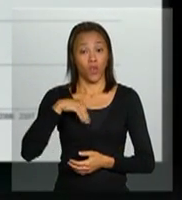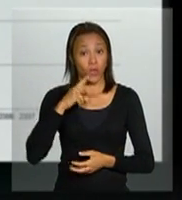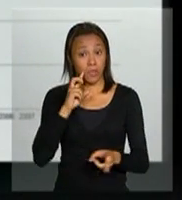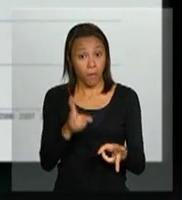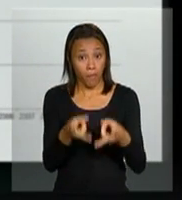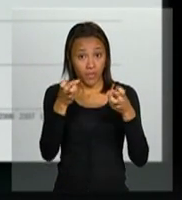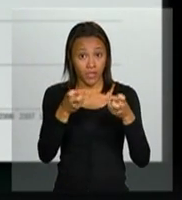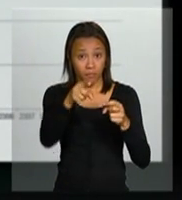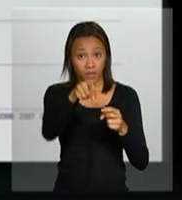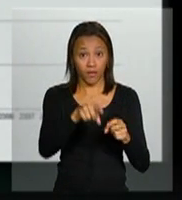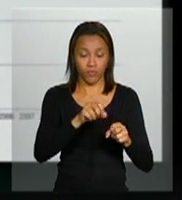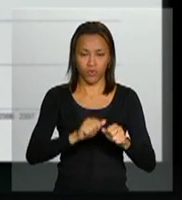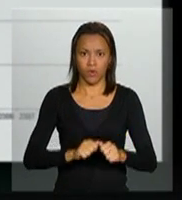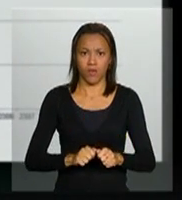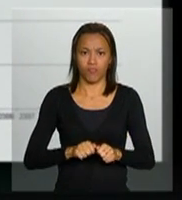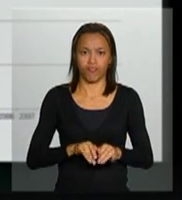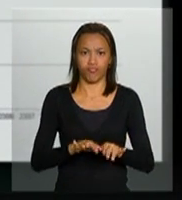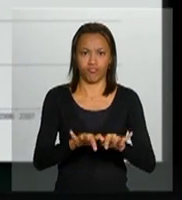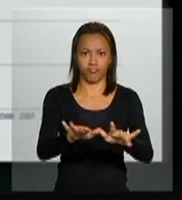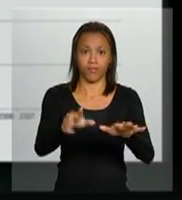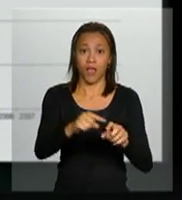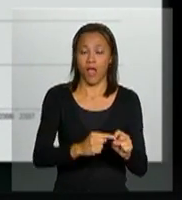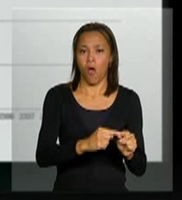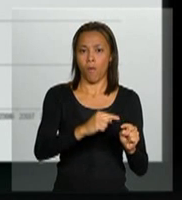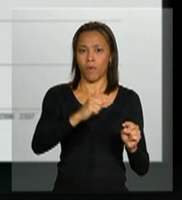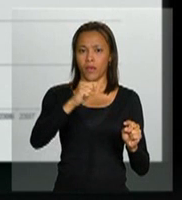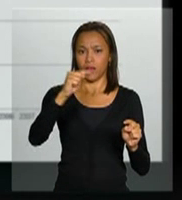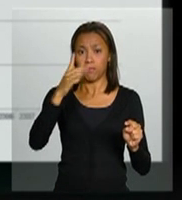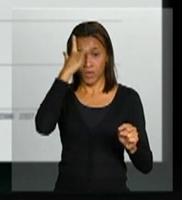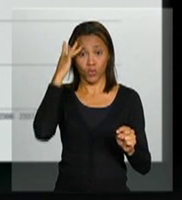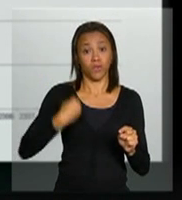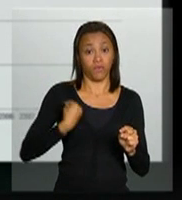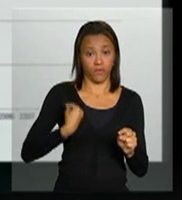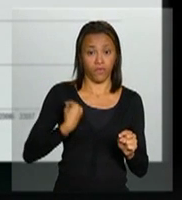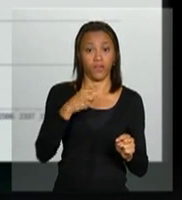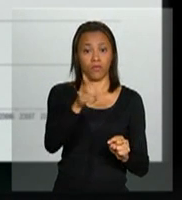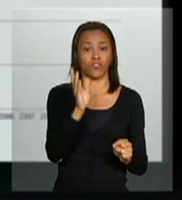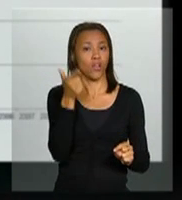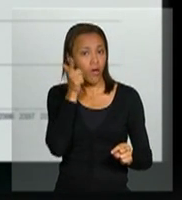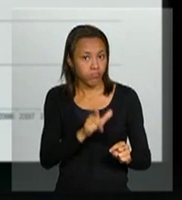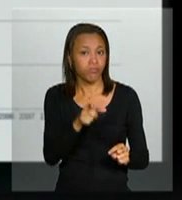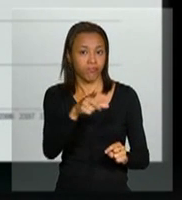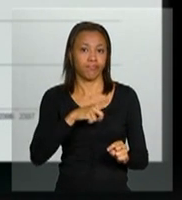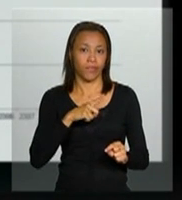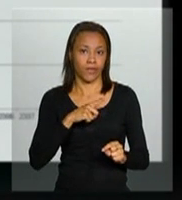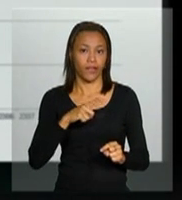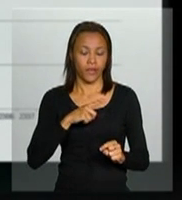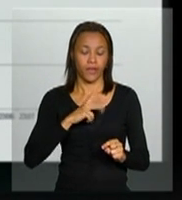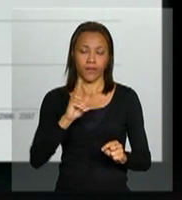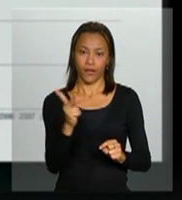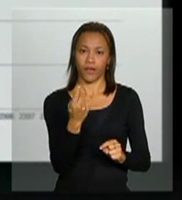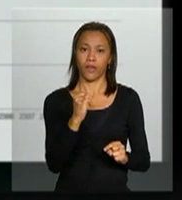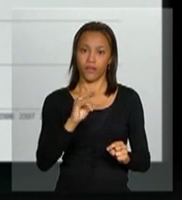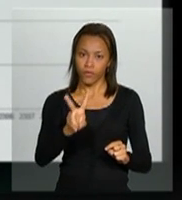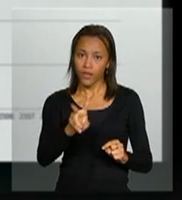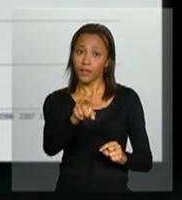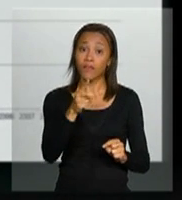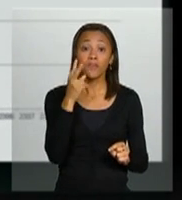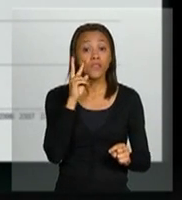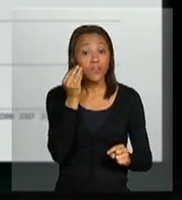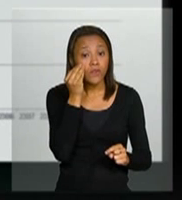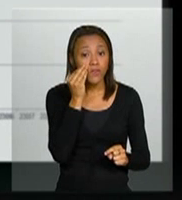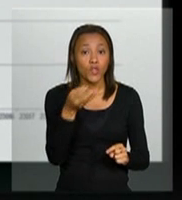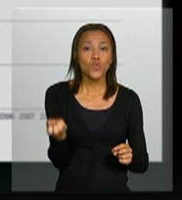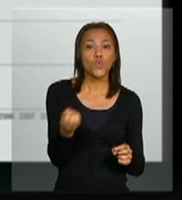crescimento da epidemia do ponto de vista de pessoas vivendo. Aqui se dava mais por acréscimo de